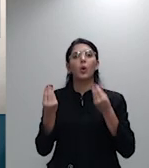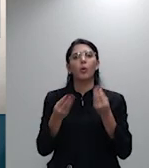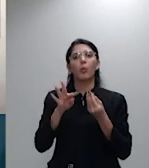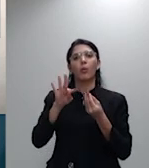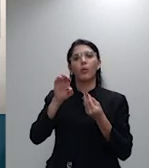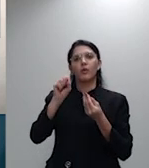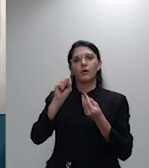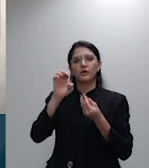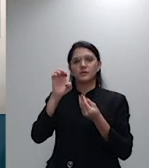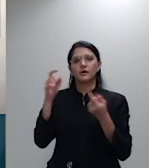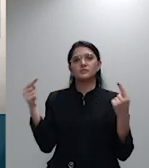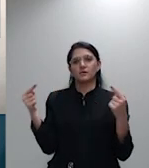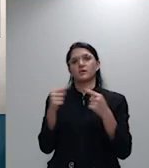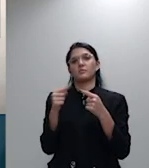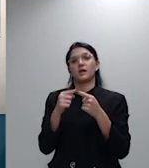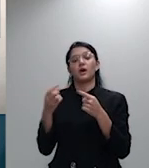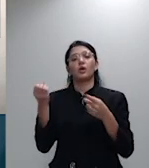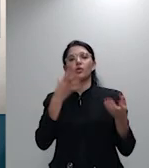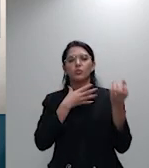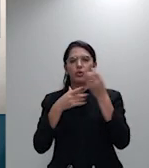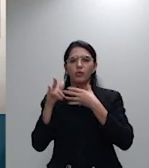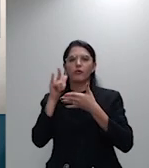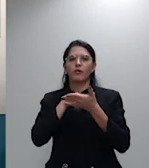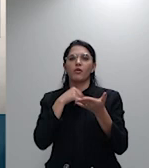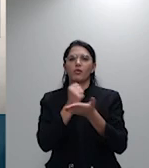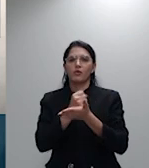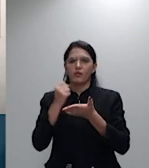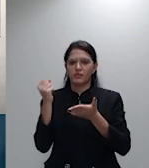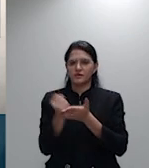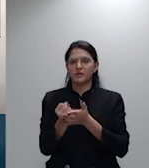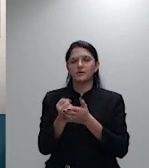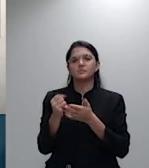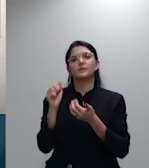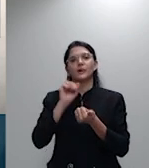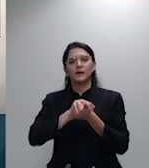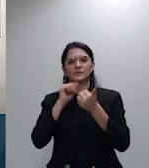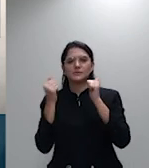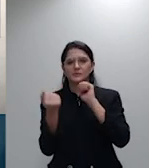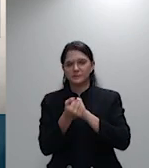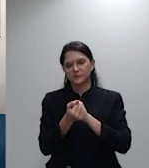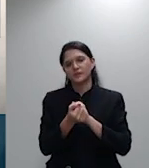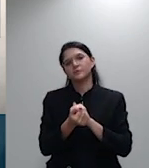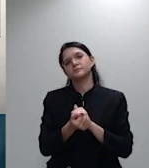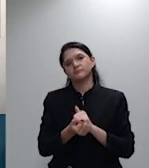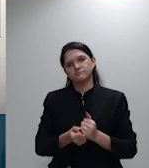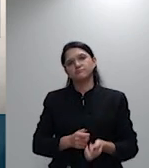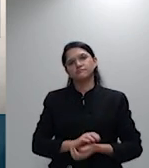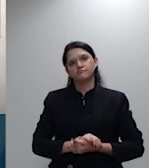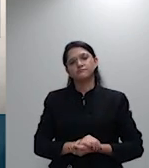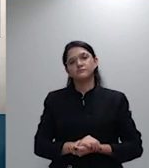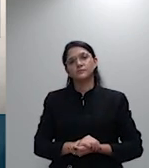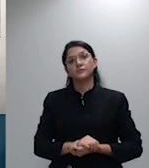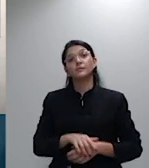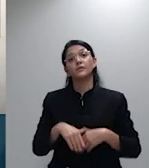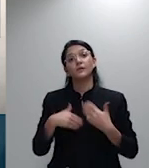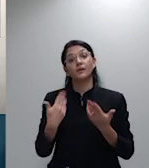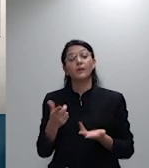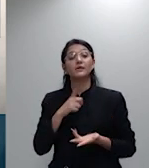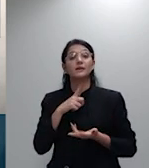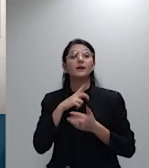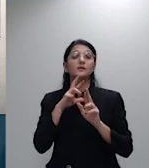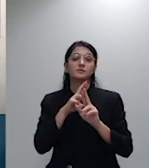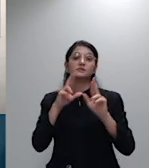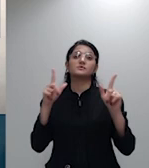antigos não adaptados tendo em vista a diversidade dos fundamentos a controvérsia então fica delimitada ao contexto de